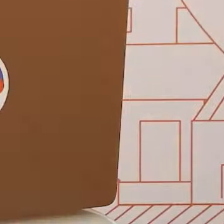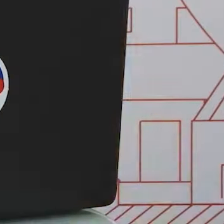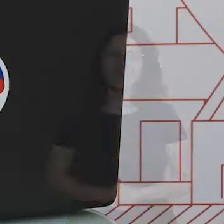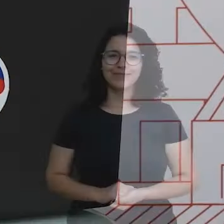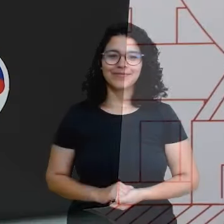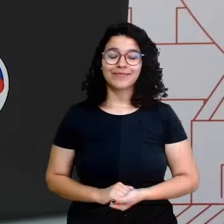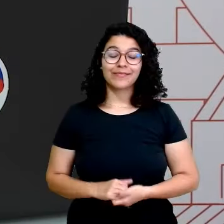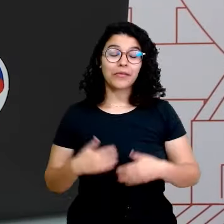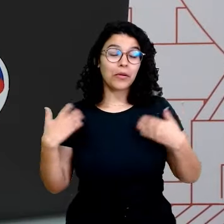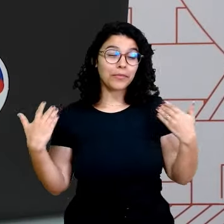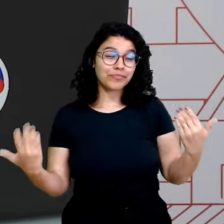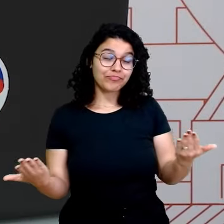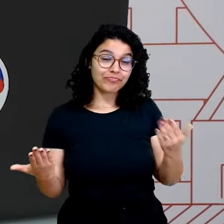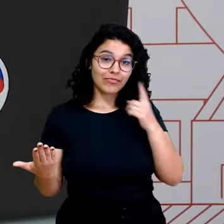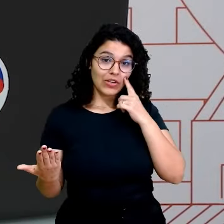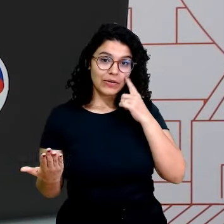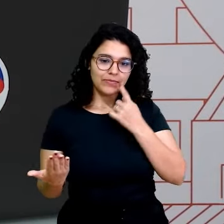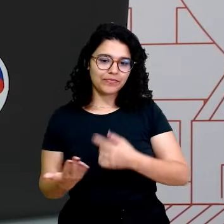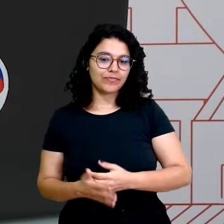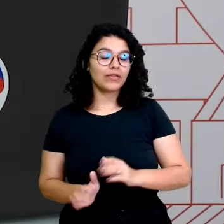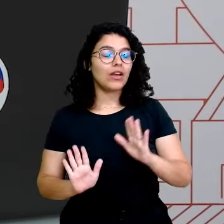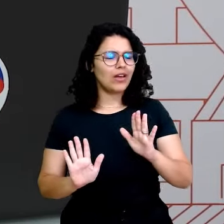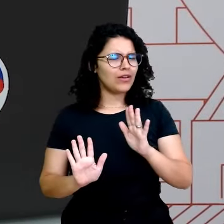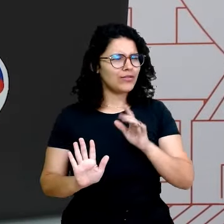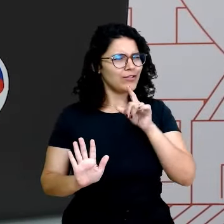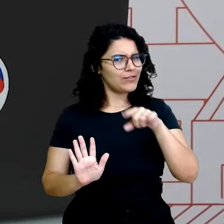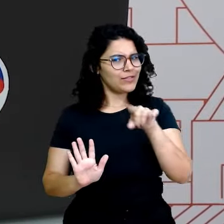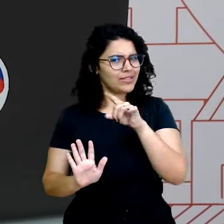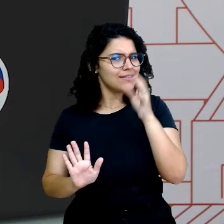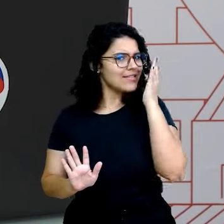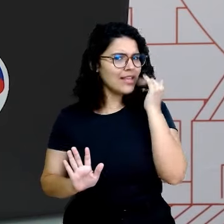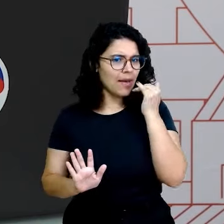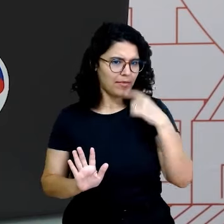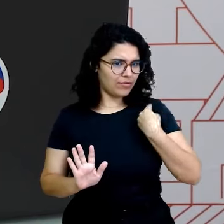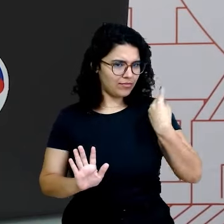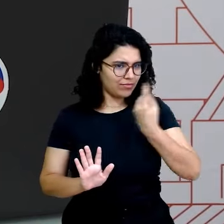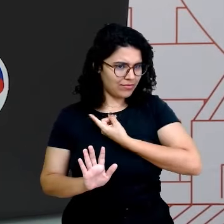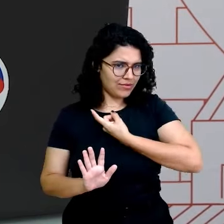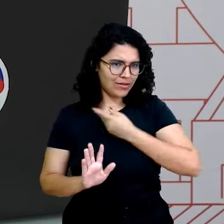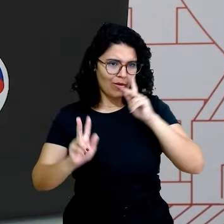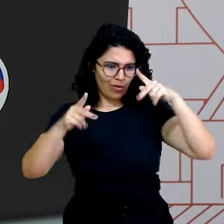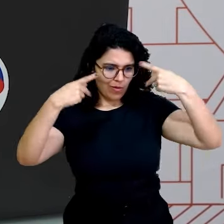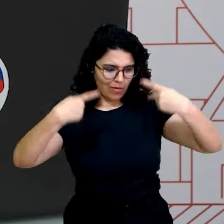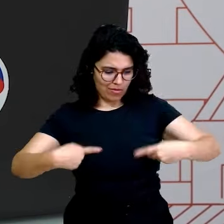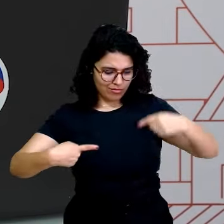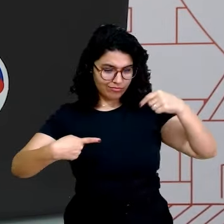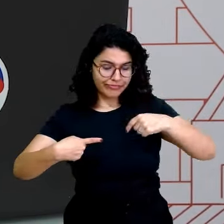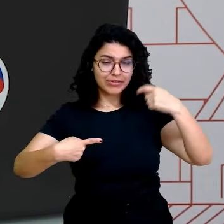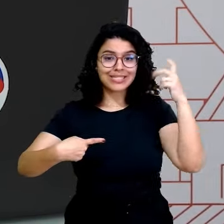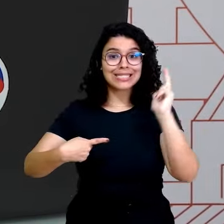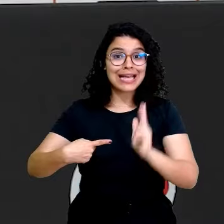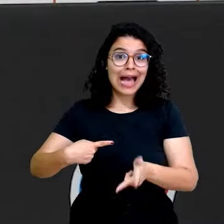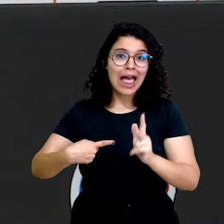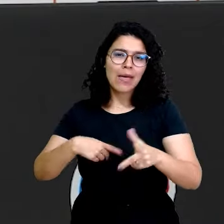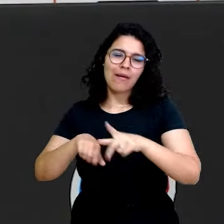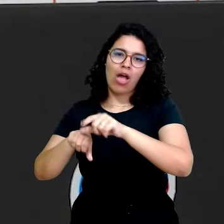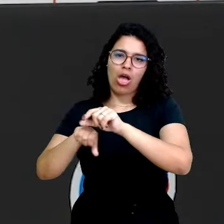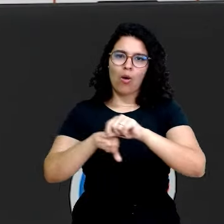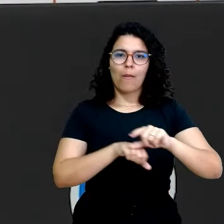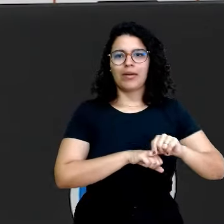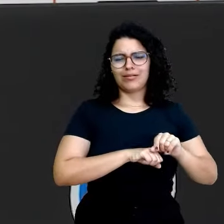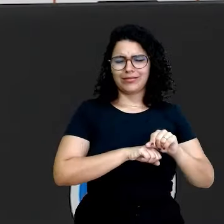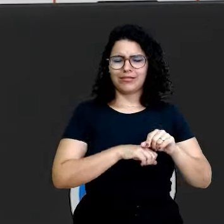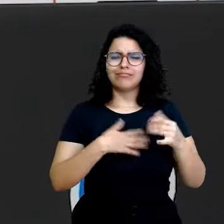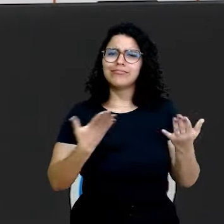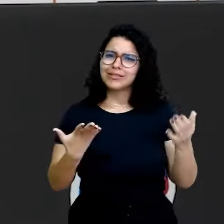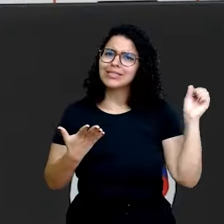Bem, primeiramente você sabe que nós, seres humanos, argumentamos o tempo todo. Isso